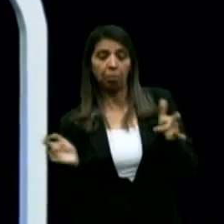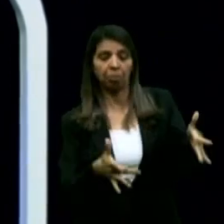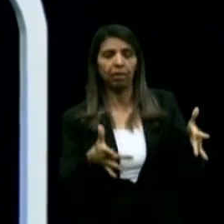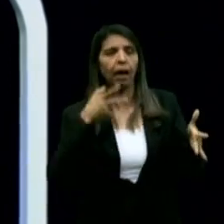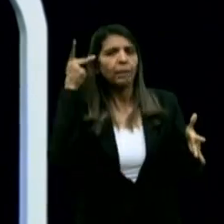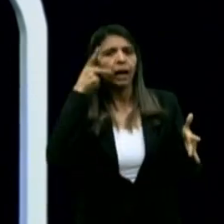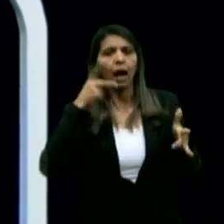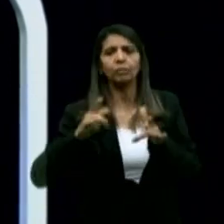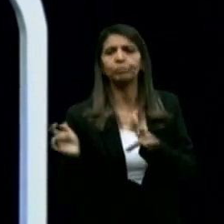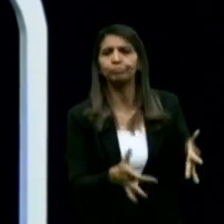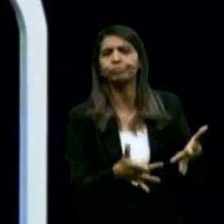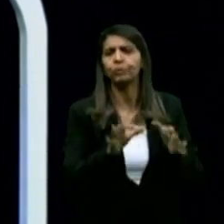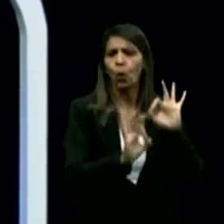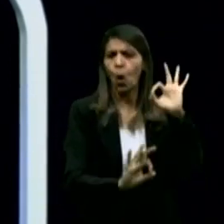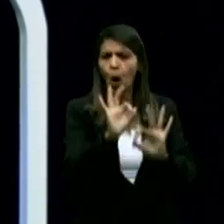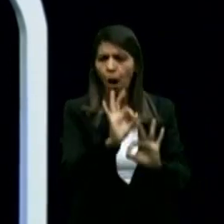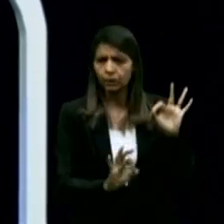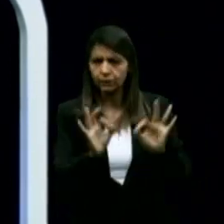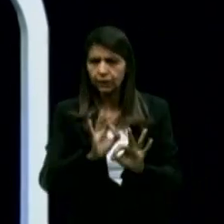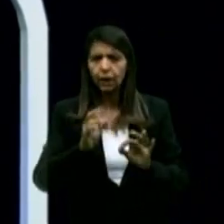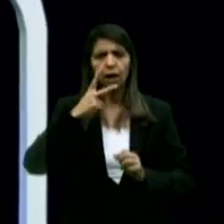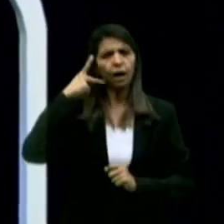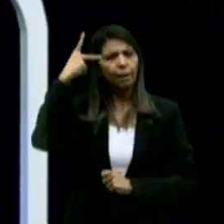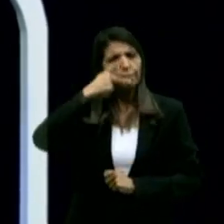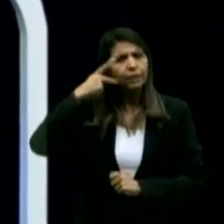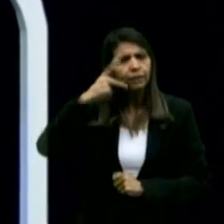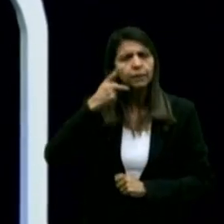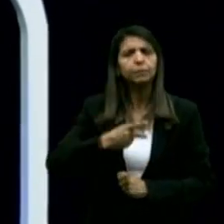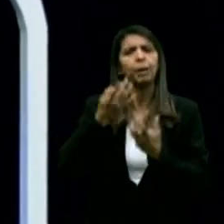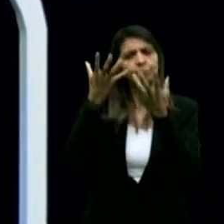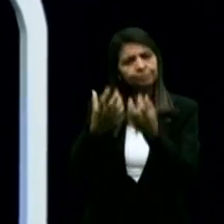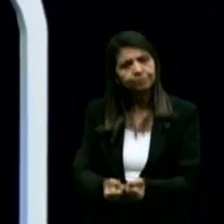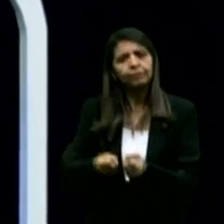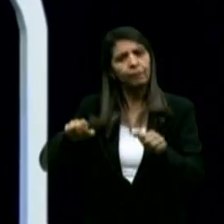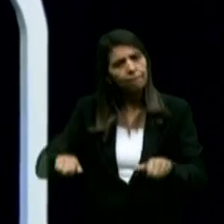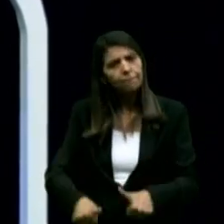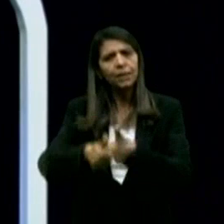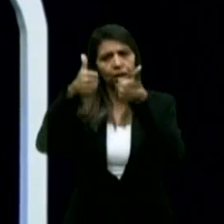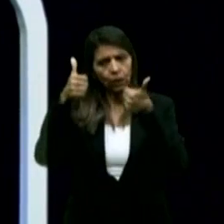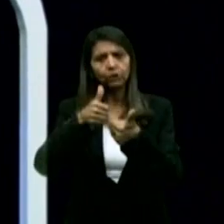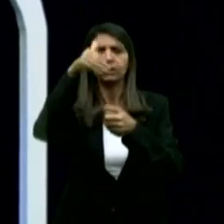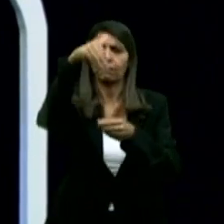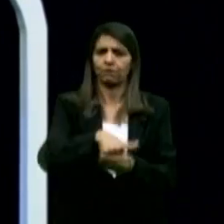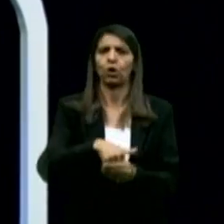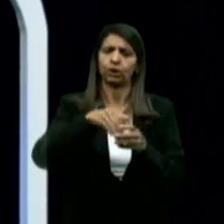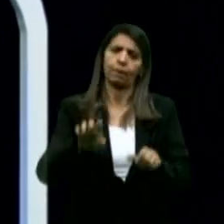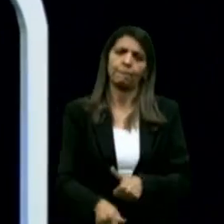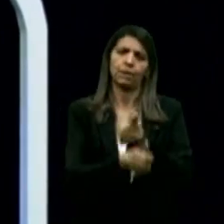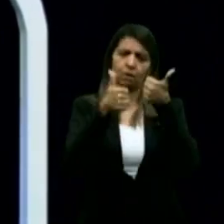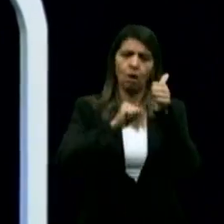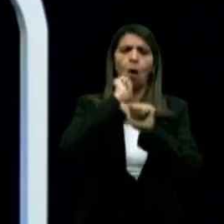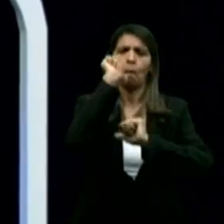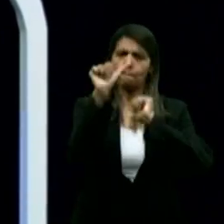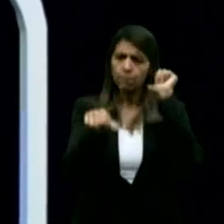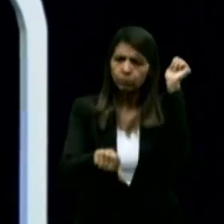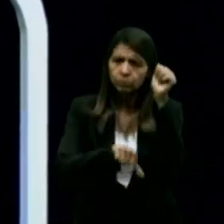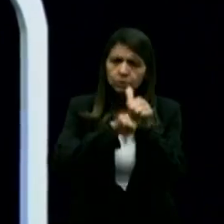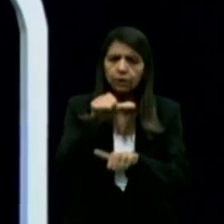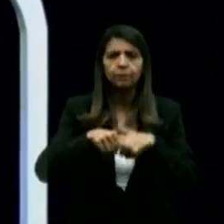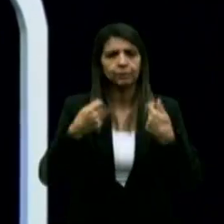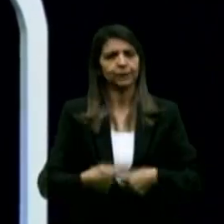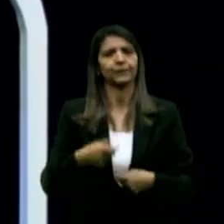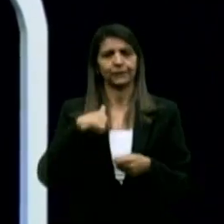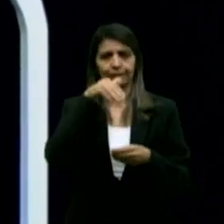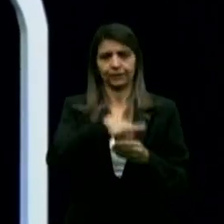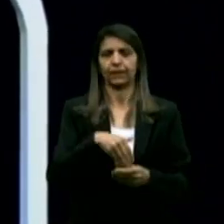infraestrutura. É por isso que a Paraíba está optando pela mudança e vai votar na mudança e na transformação e vai eleger